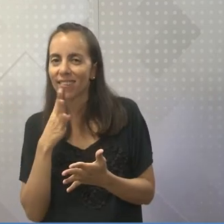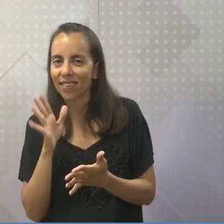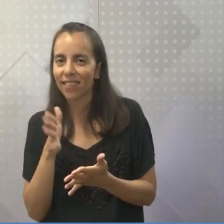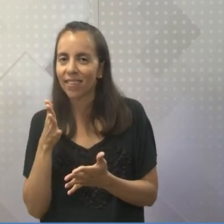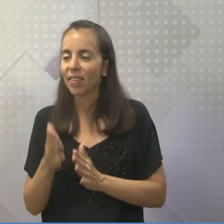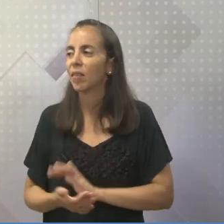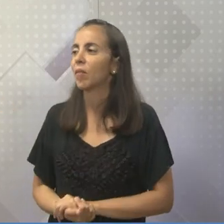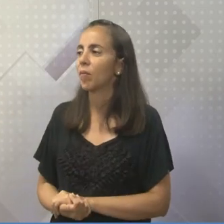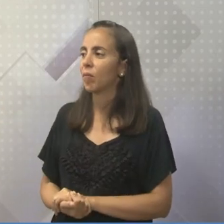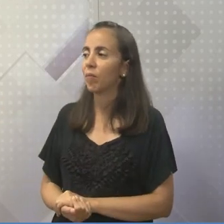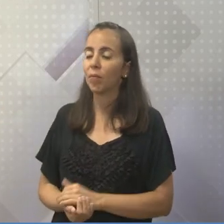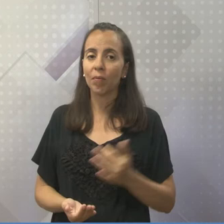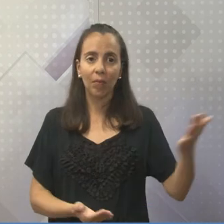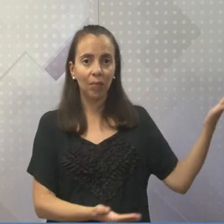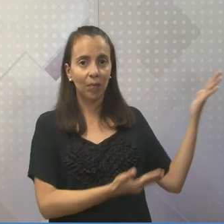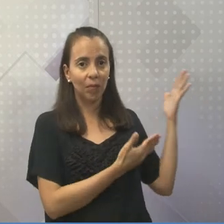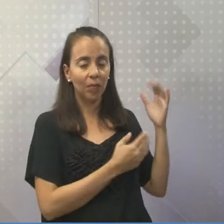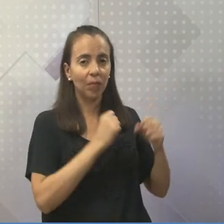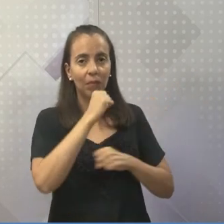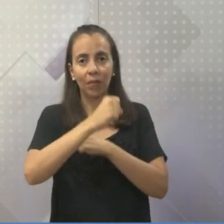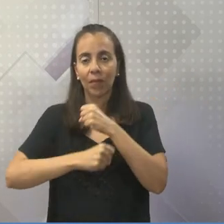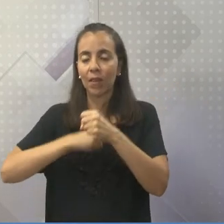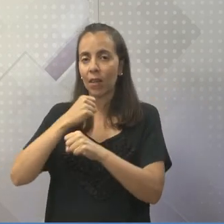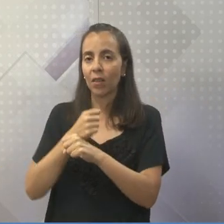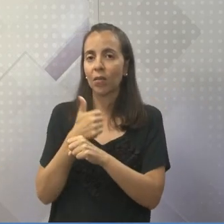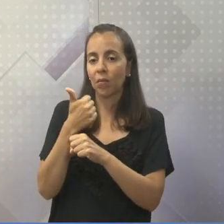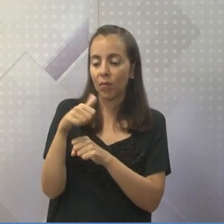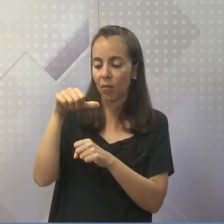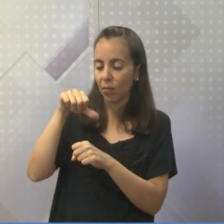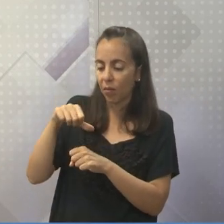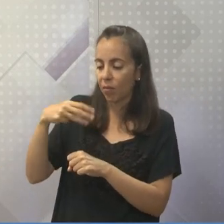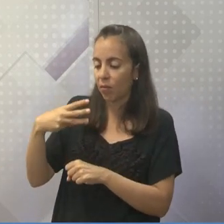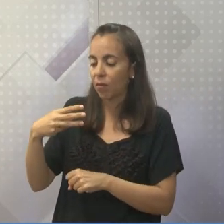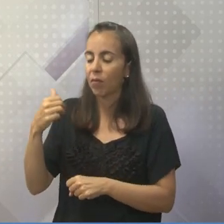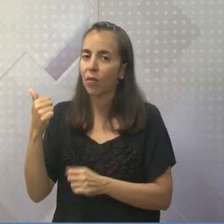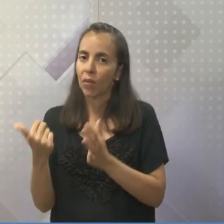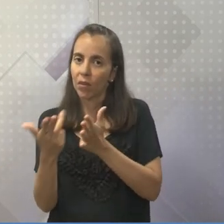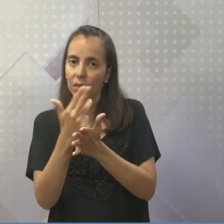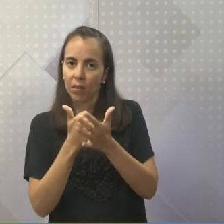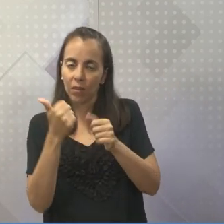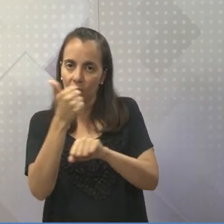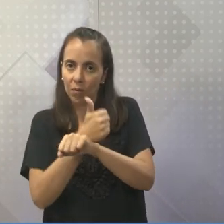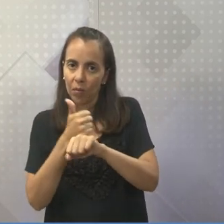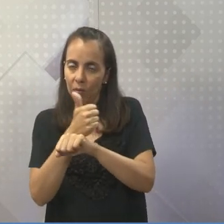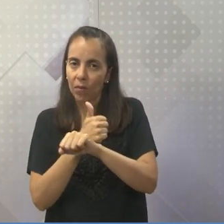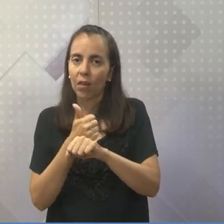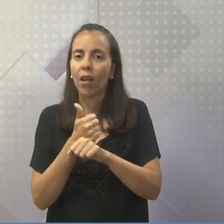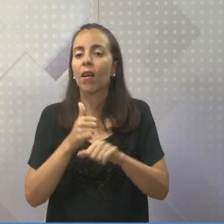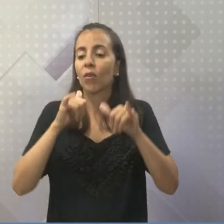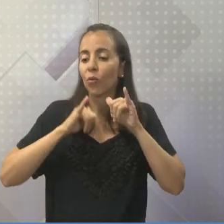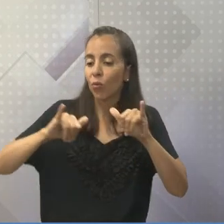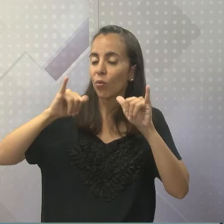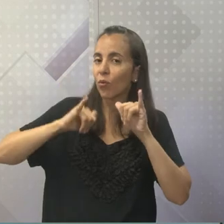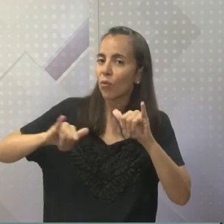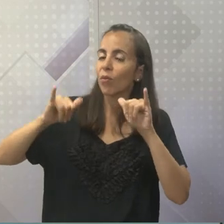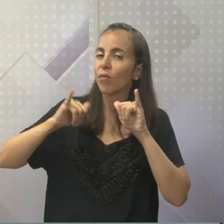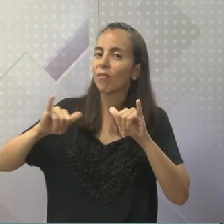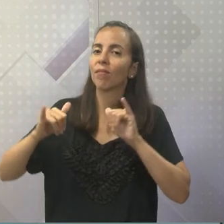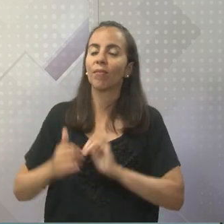E aqui está o desenho que foi de 1931 do desenhista Hanson para a campanha publicitária.